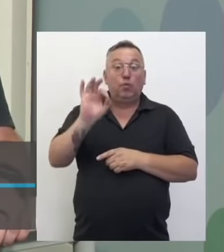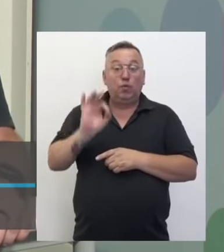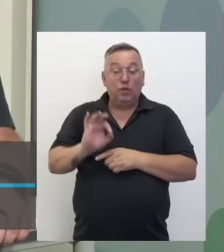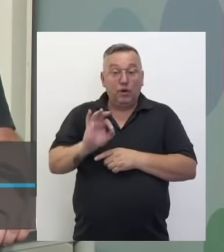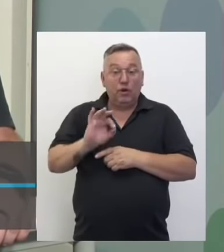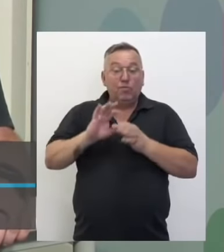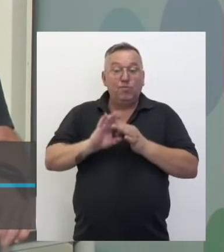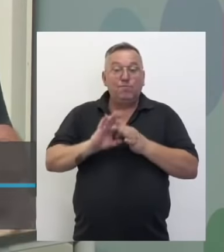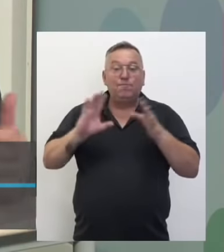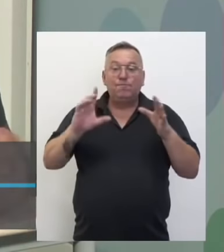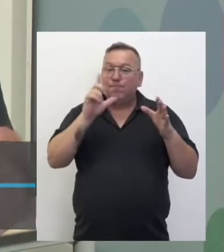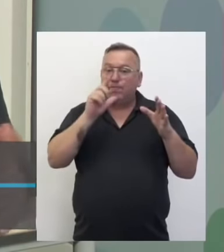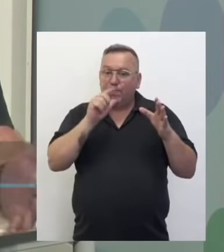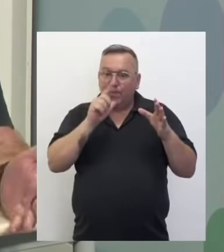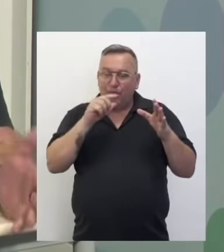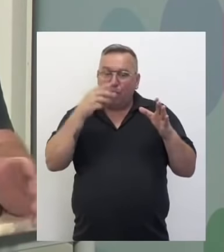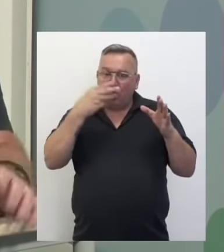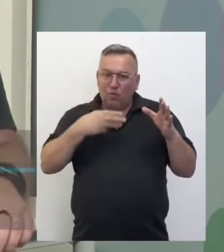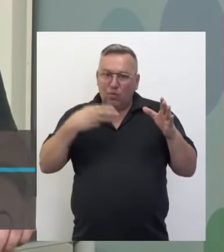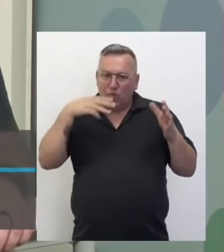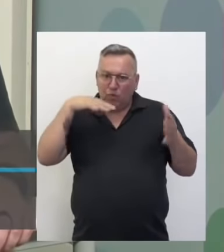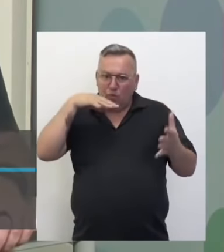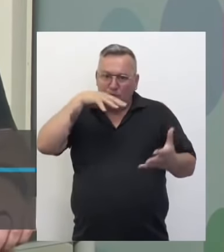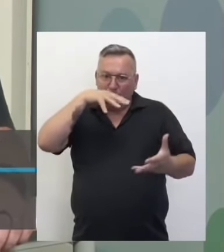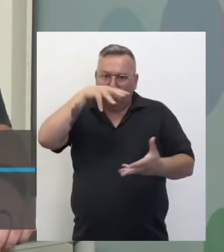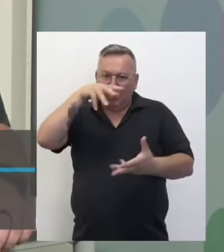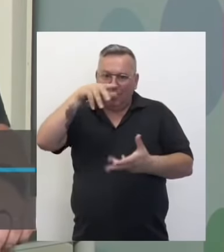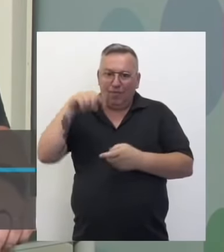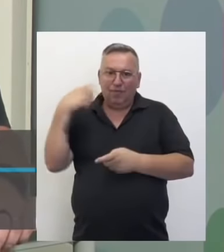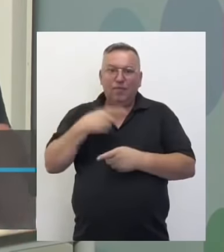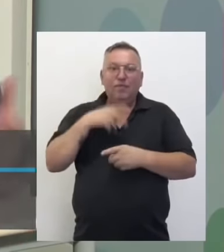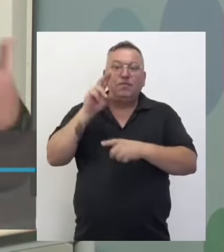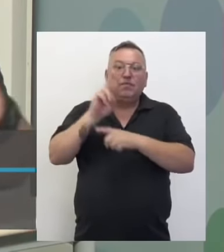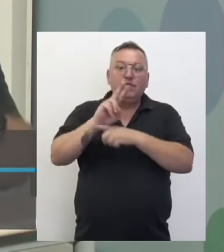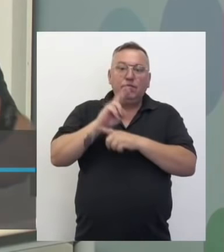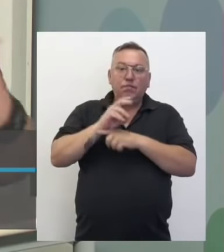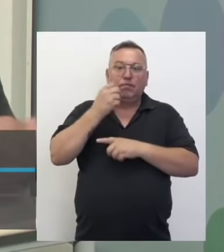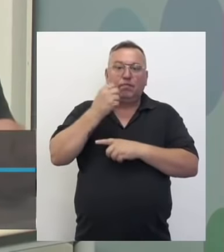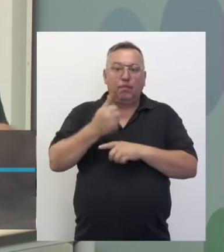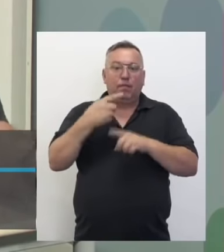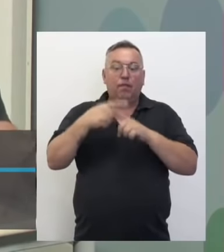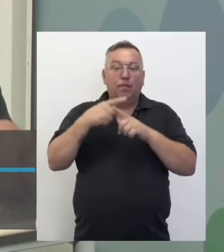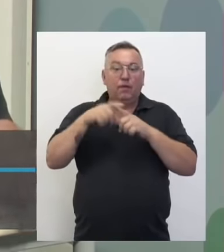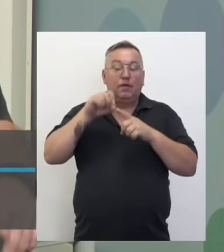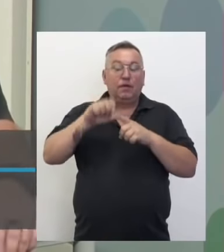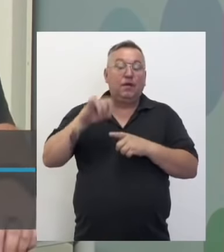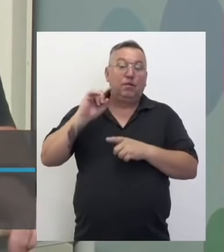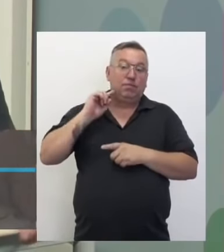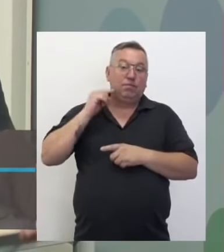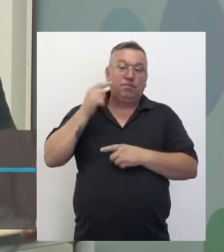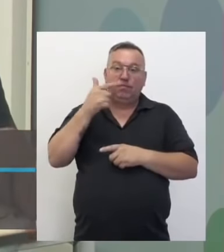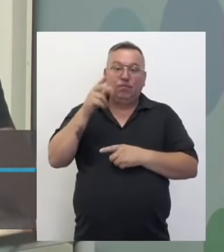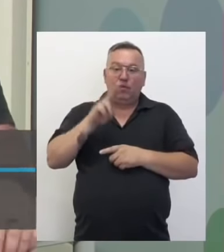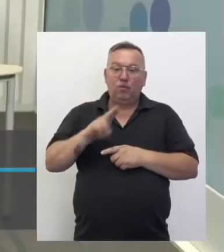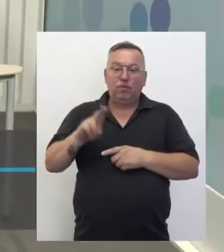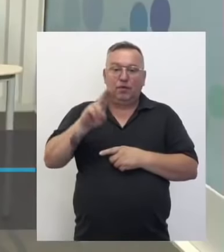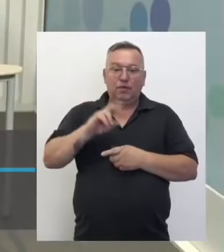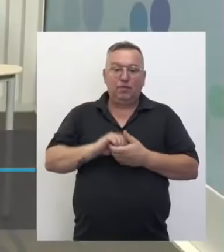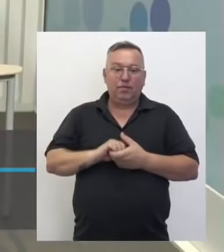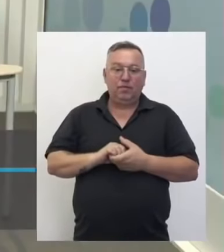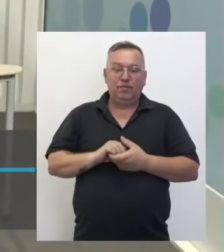disponibilidade de água doce do planeta, nós temos que tratar bem, porque se poluir, não tem como usar, né, professora?